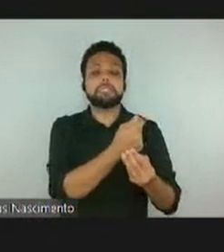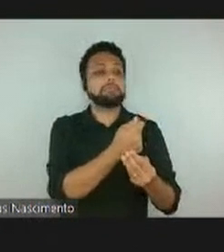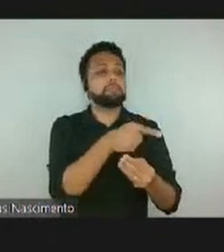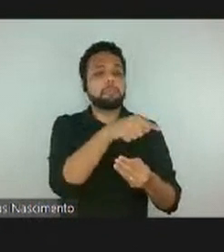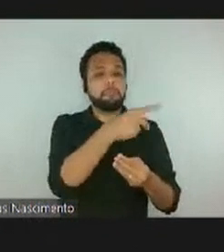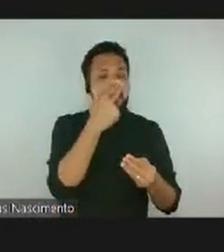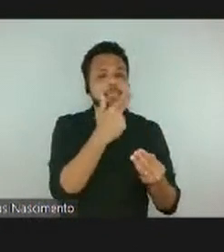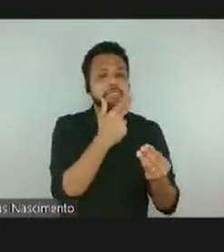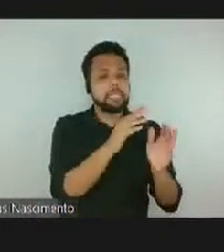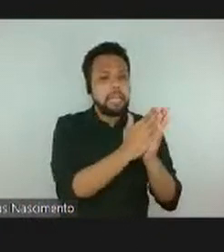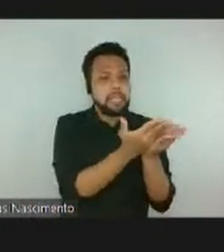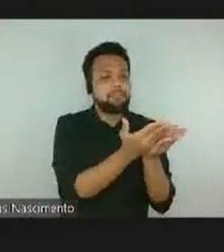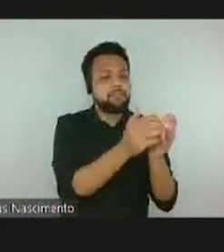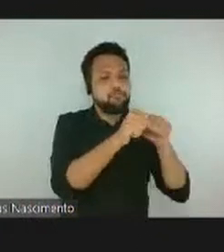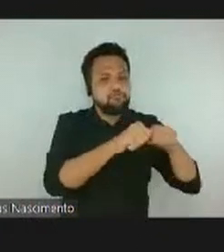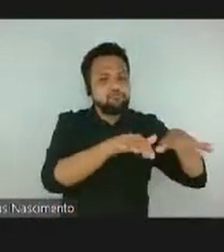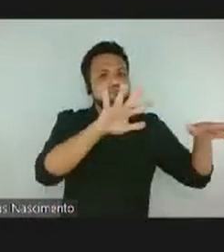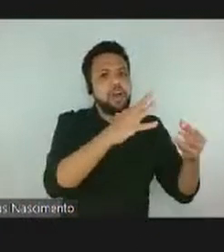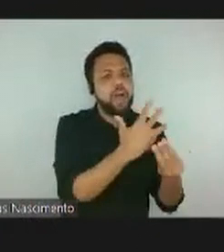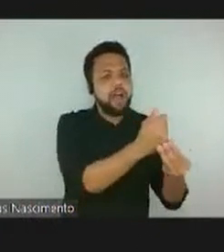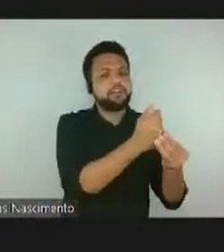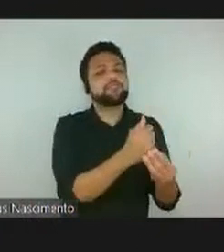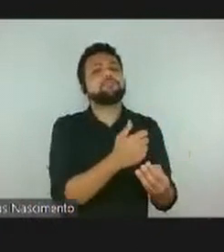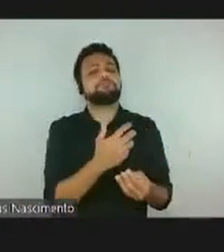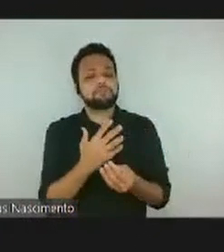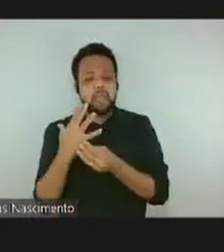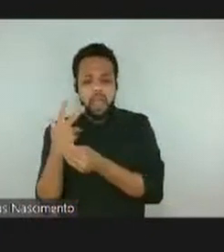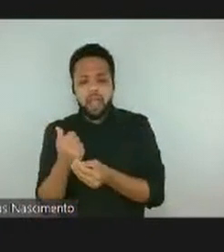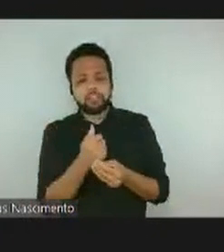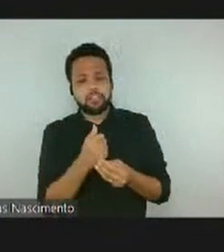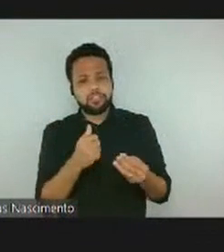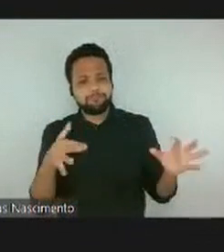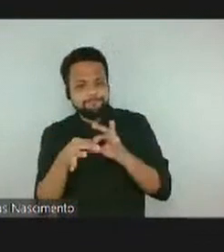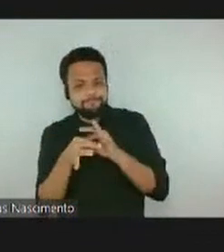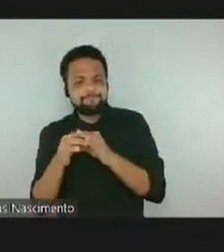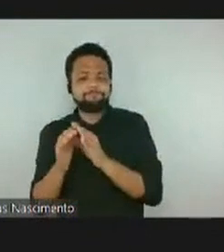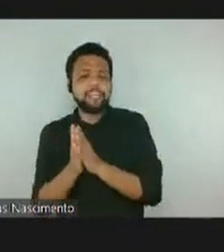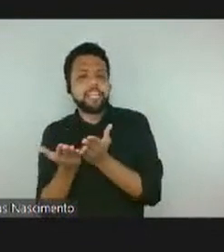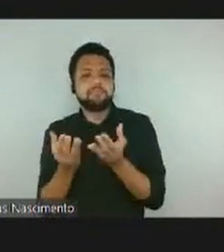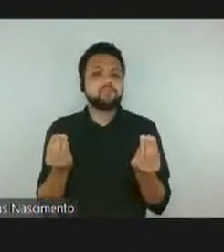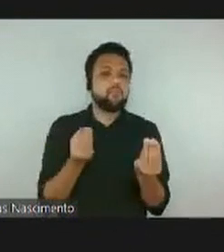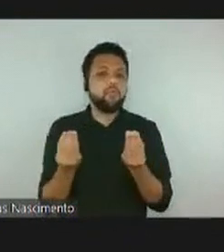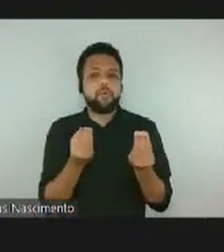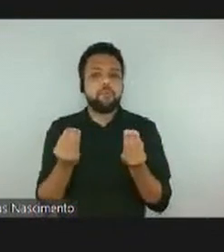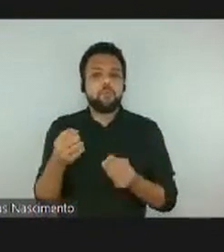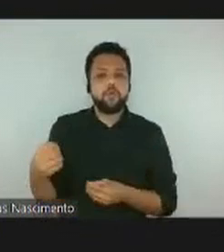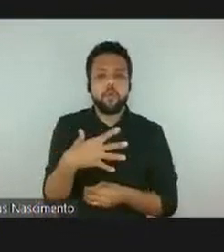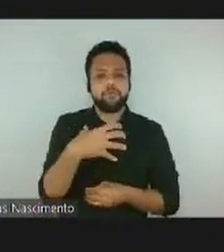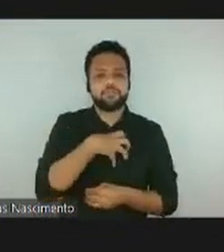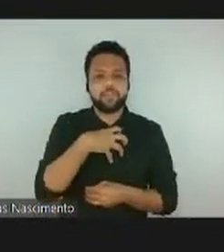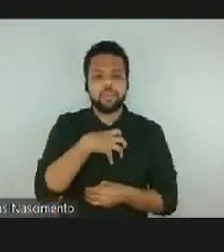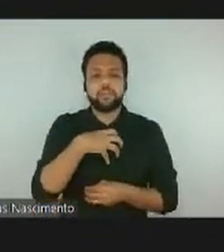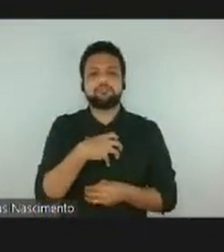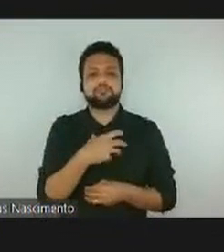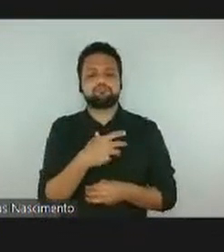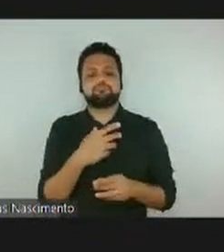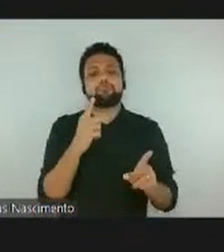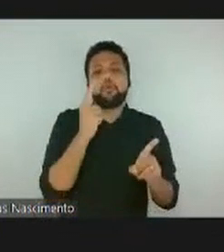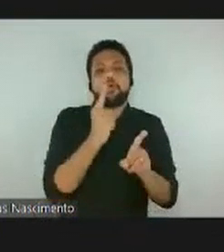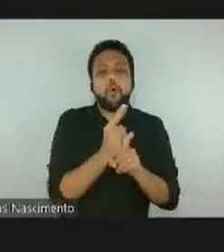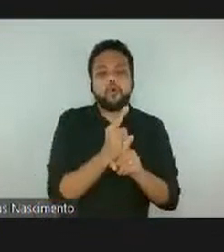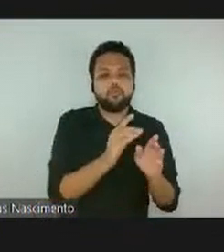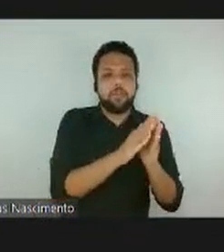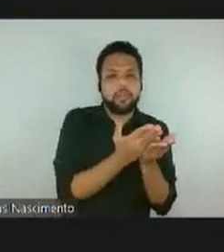se reconfiguram novos limites mútuos desse encontro. Então, o curso, na verdade, ele trabalha o livro